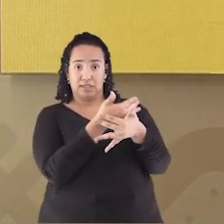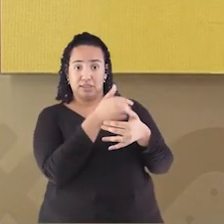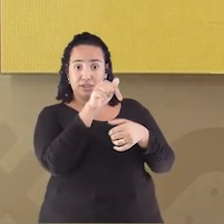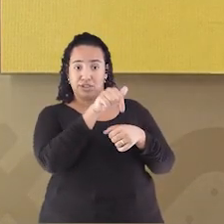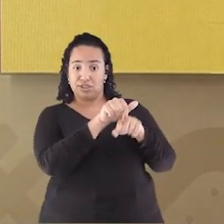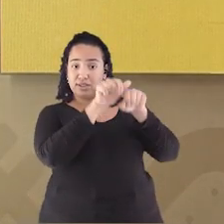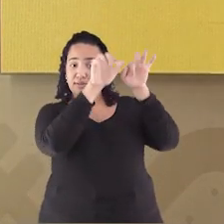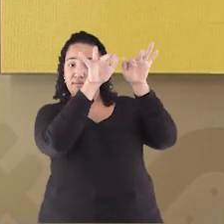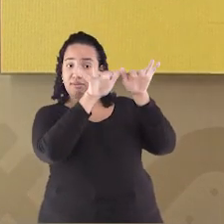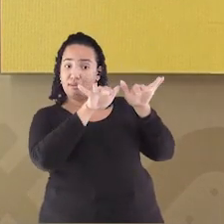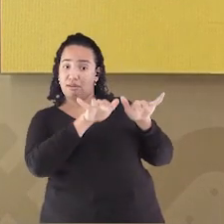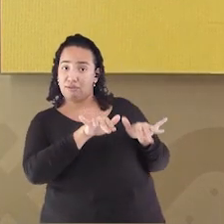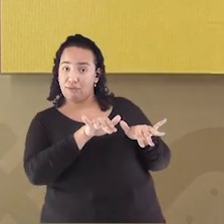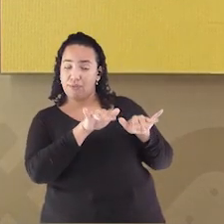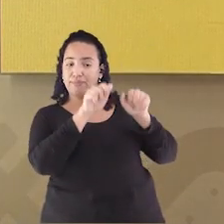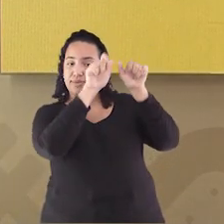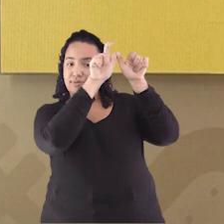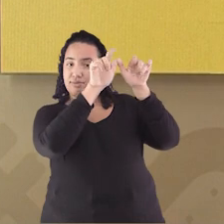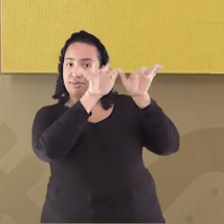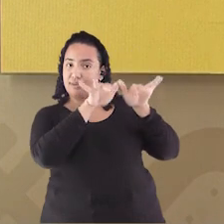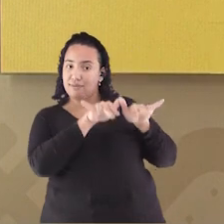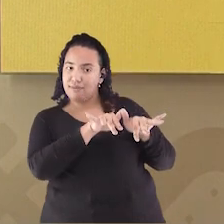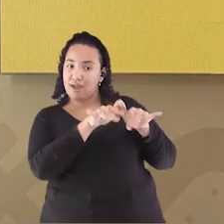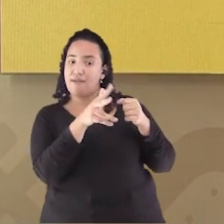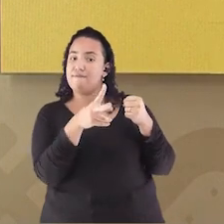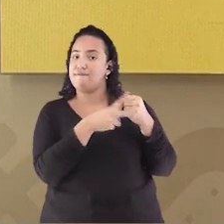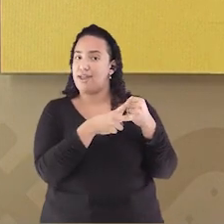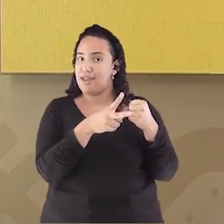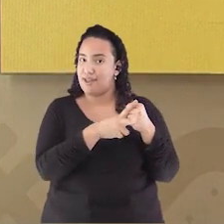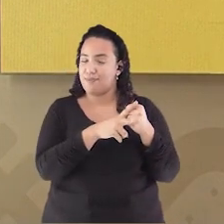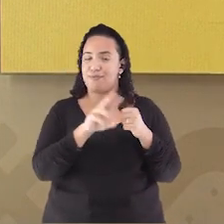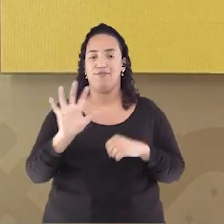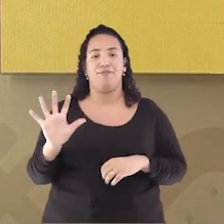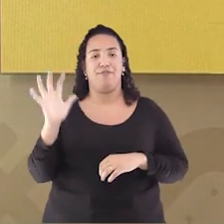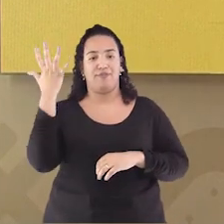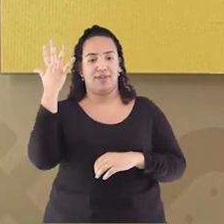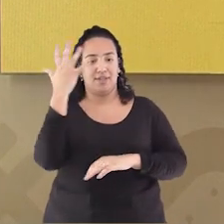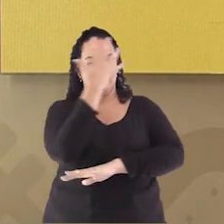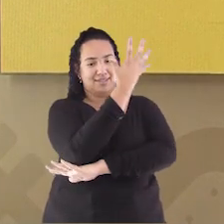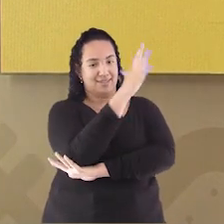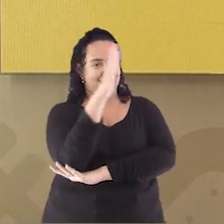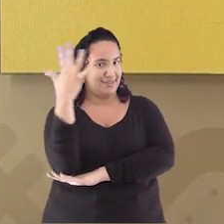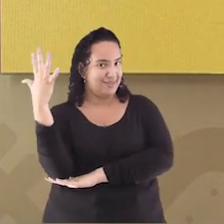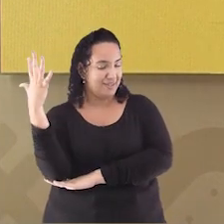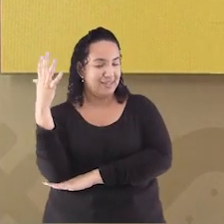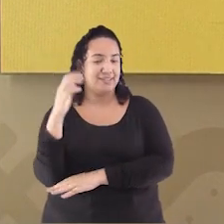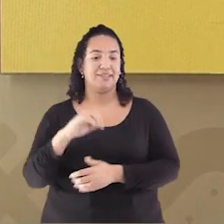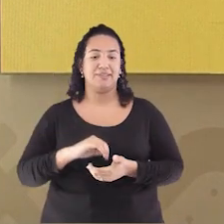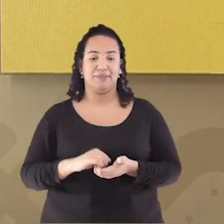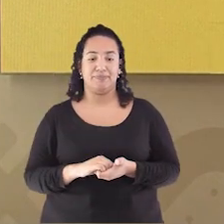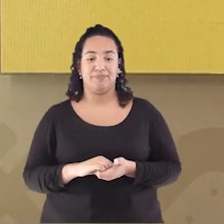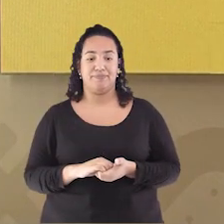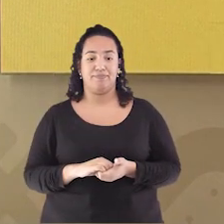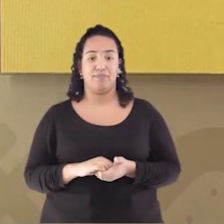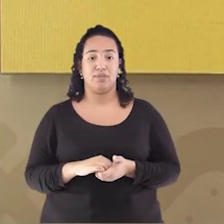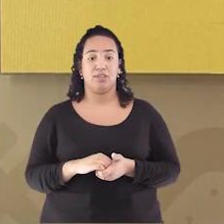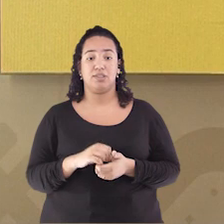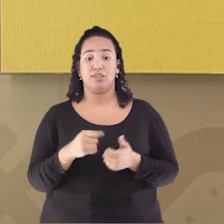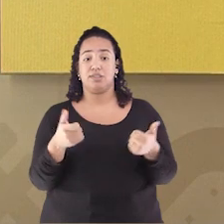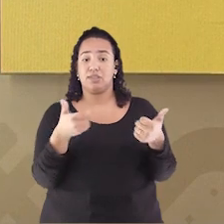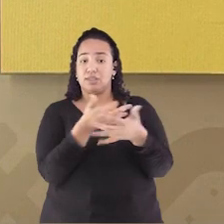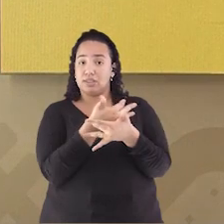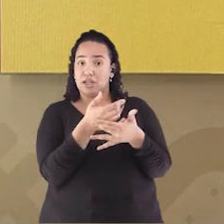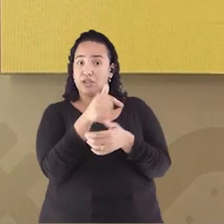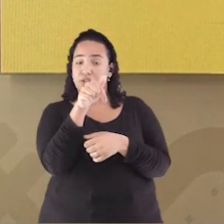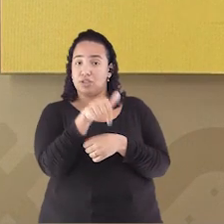Joaquim Nevou É verbo Fenômeno Da natureza São Joaquim